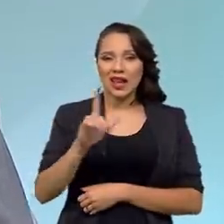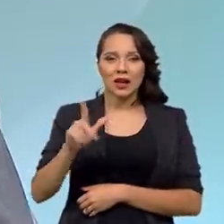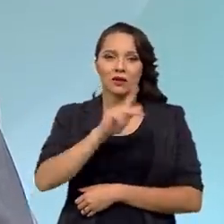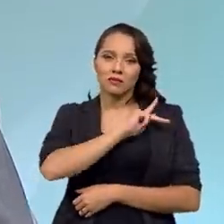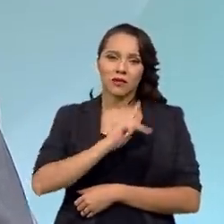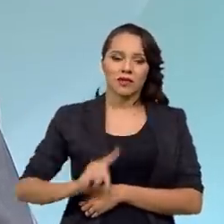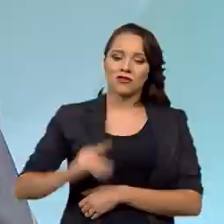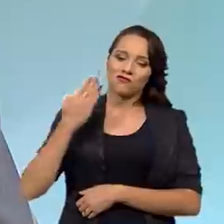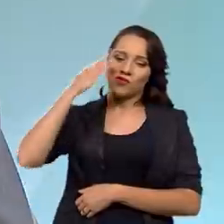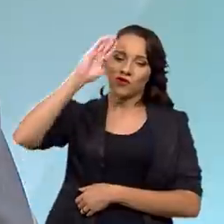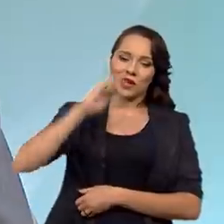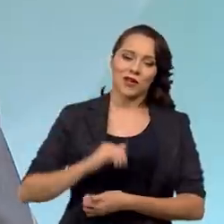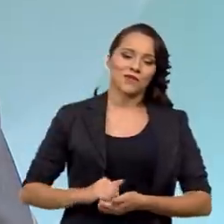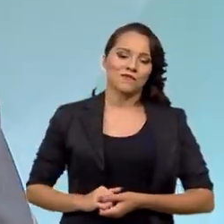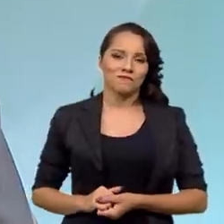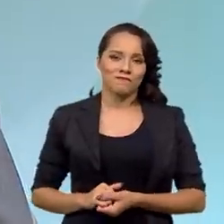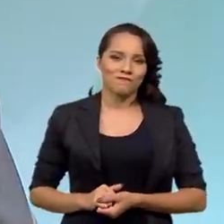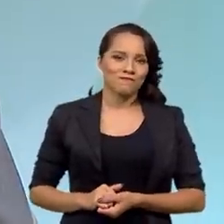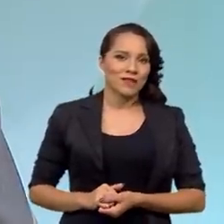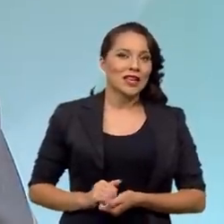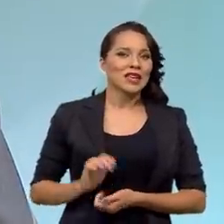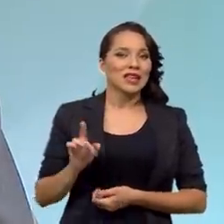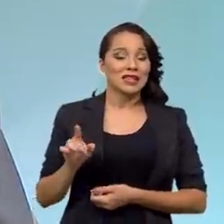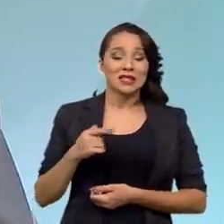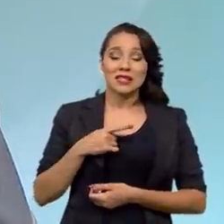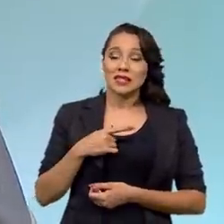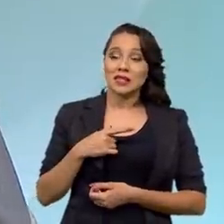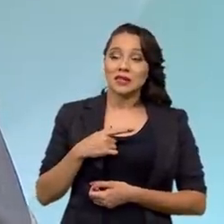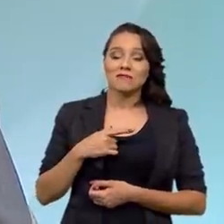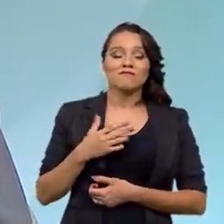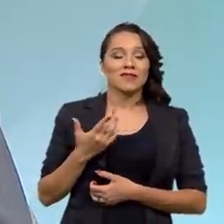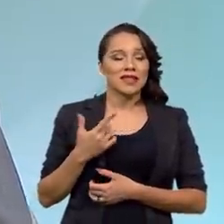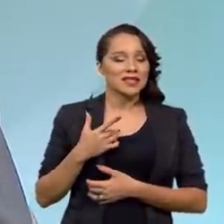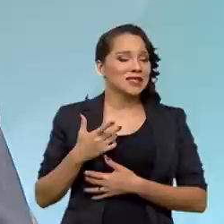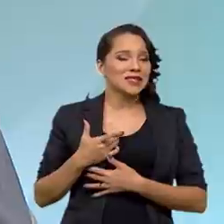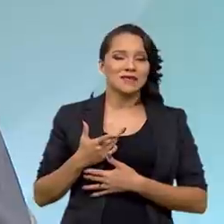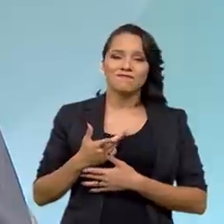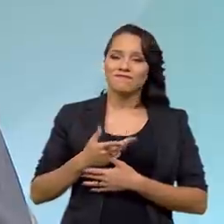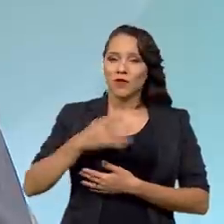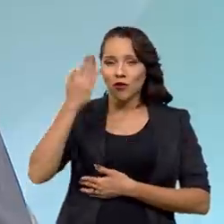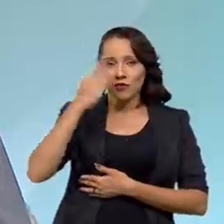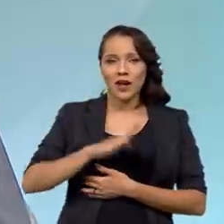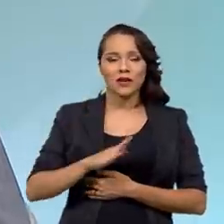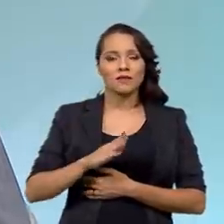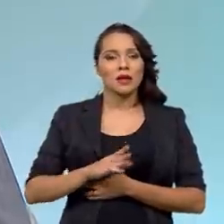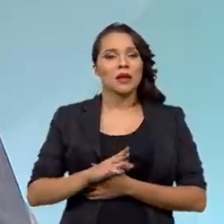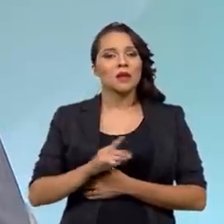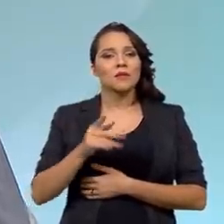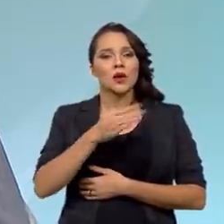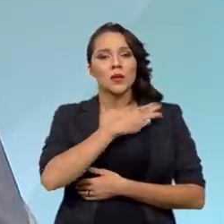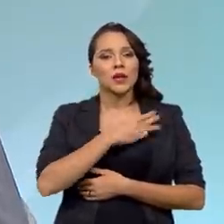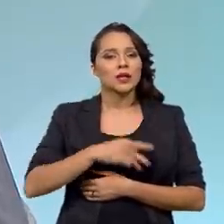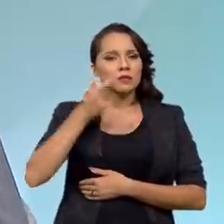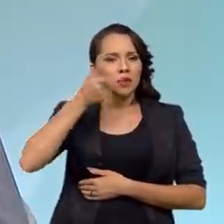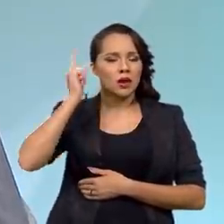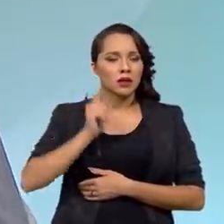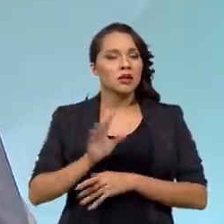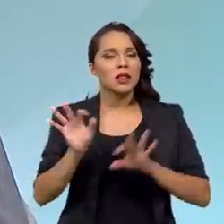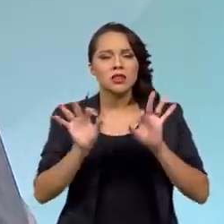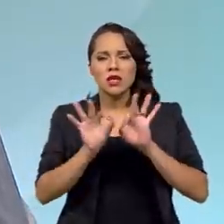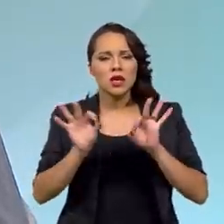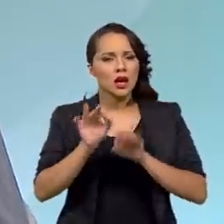e estressada pelo ministro Paulo Guedes. Nenhum brasileiro vai ficar para trás.